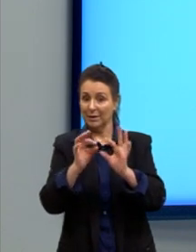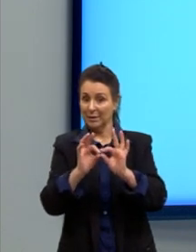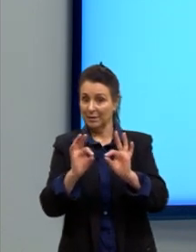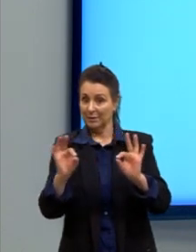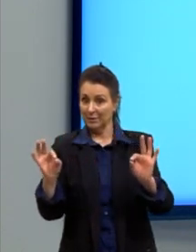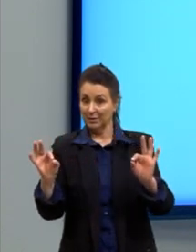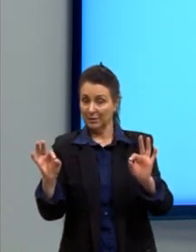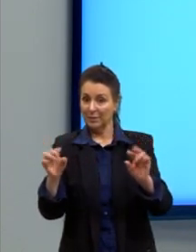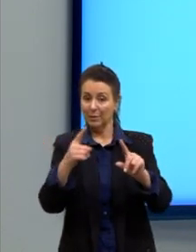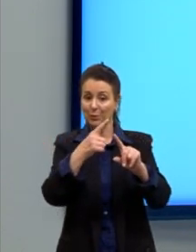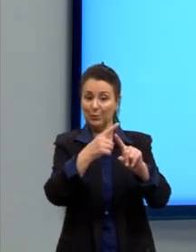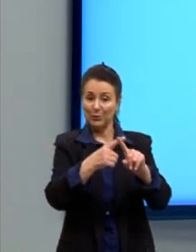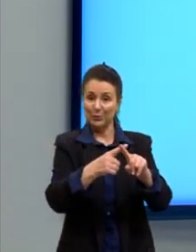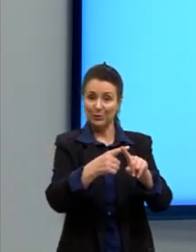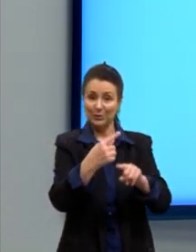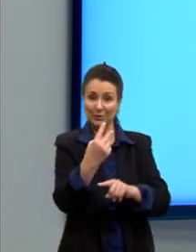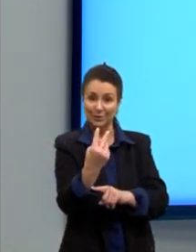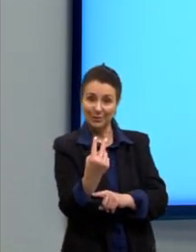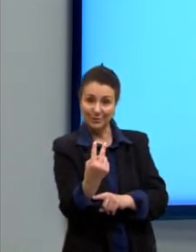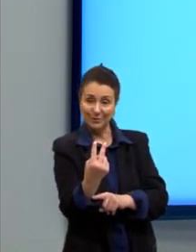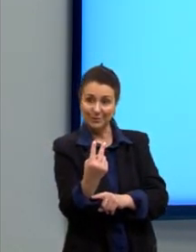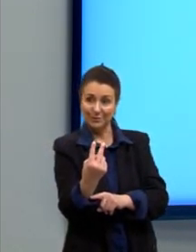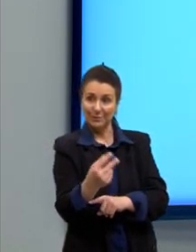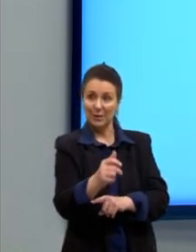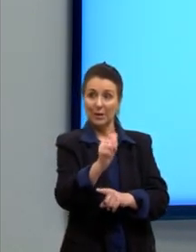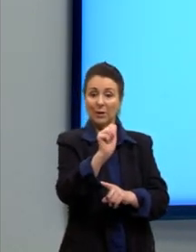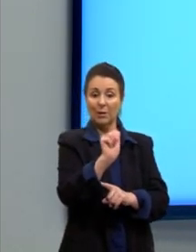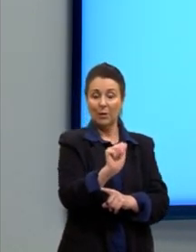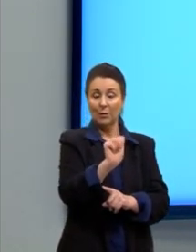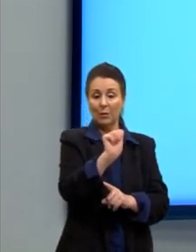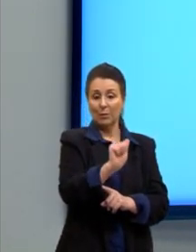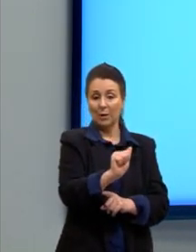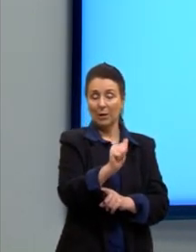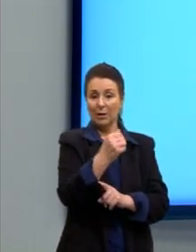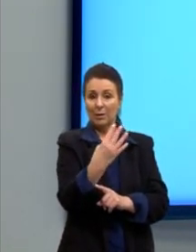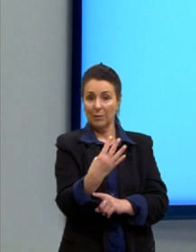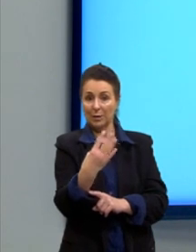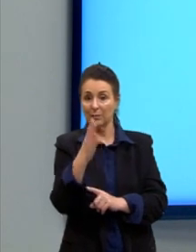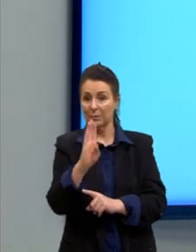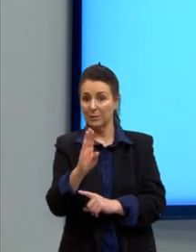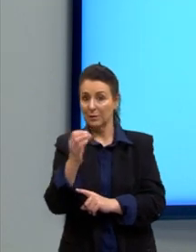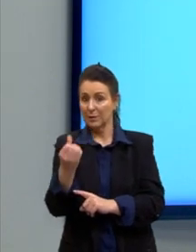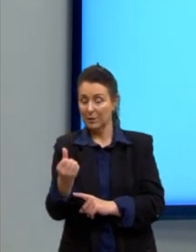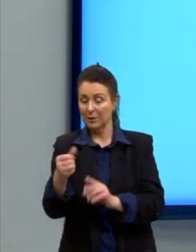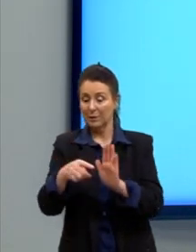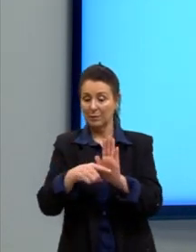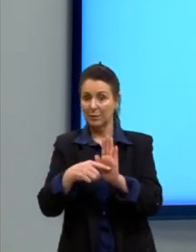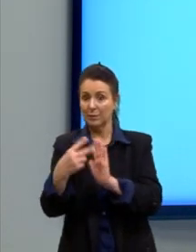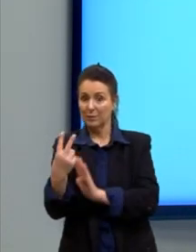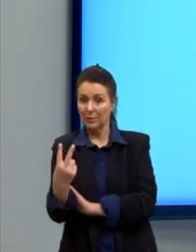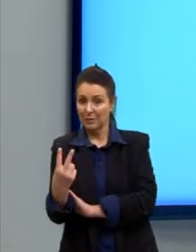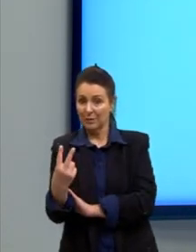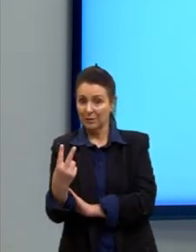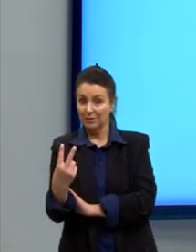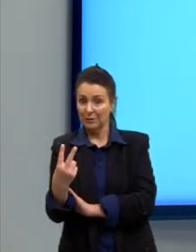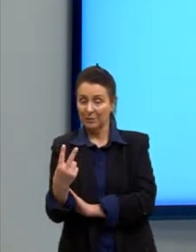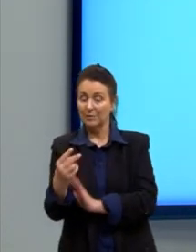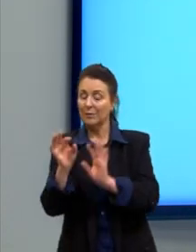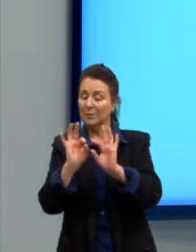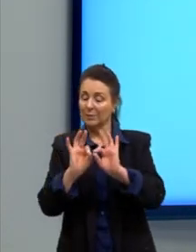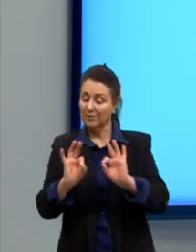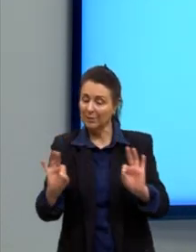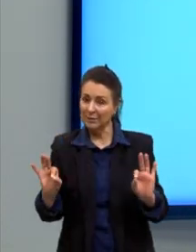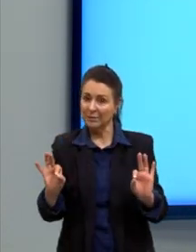múltiplos de 2. O A é 4, o B é 6 e o C é menos 2. Então, a gente pode simplificar.